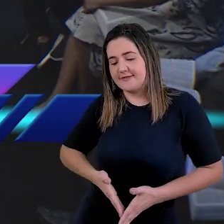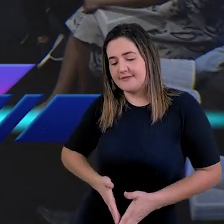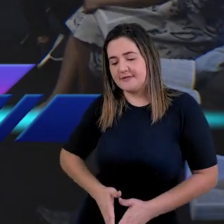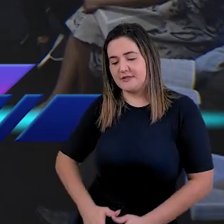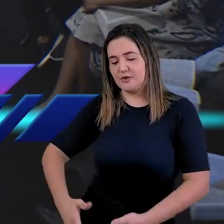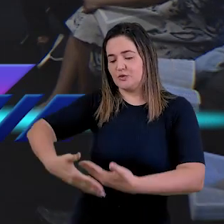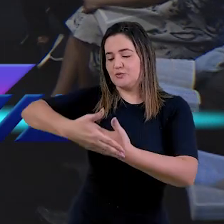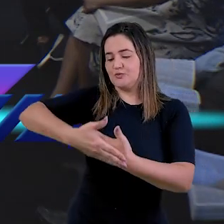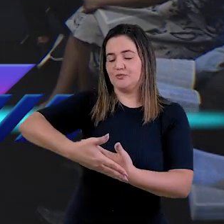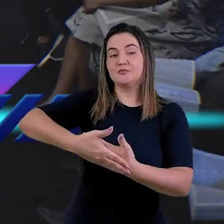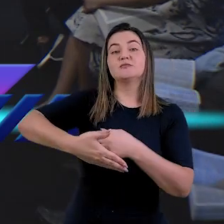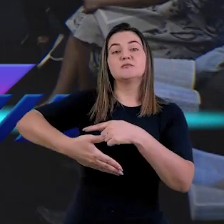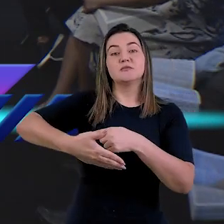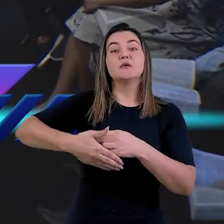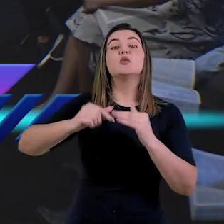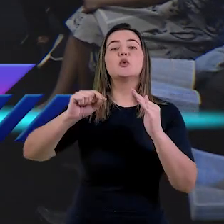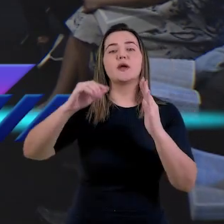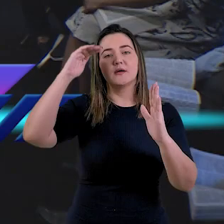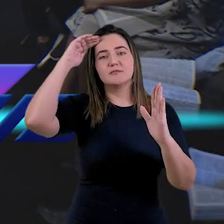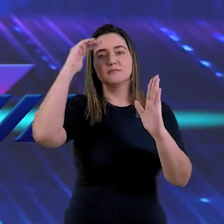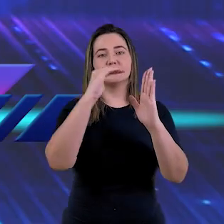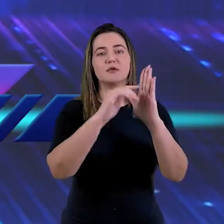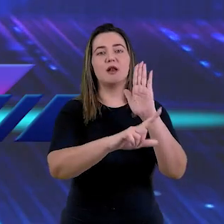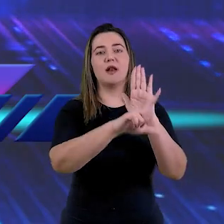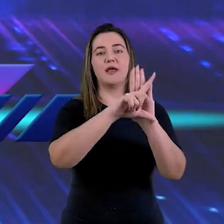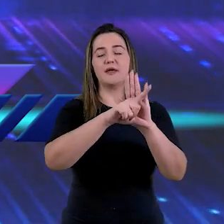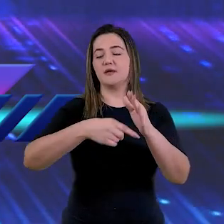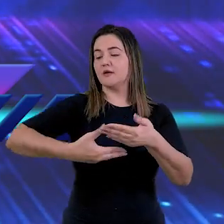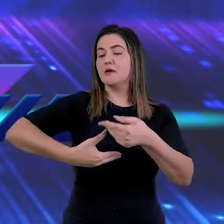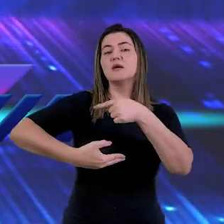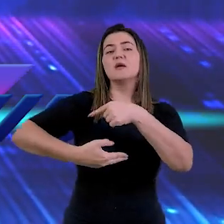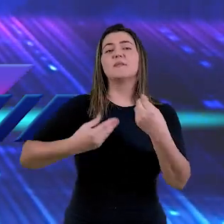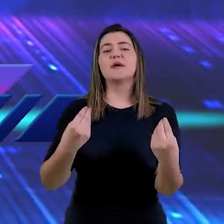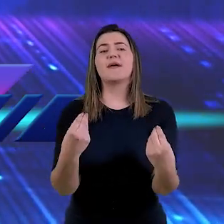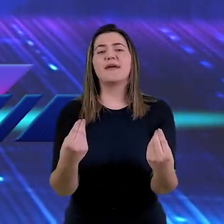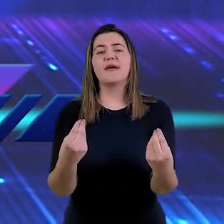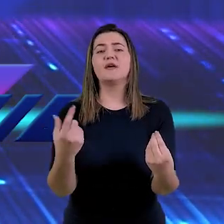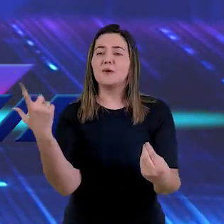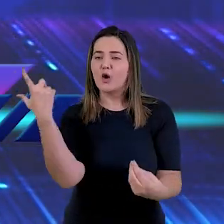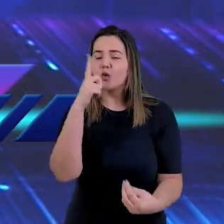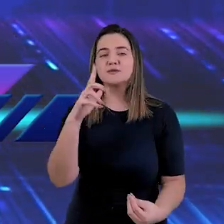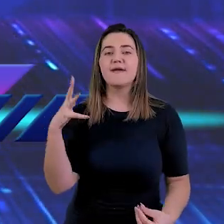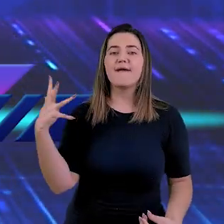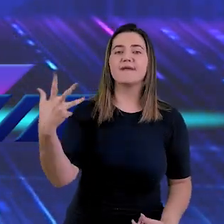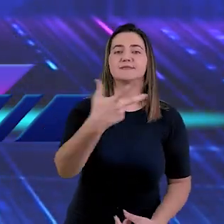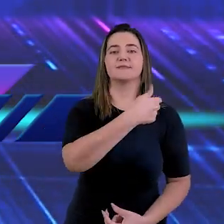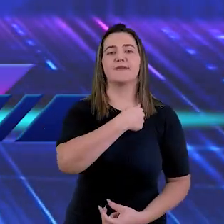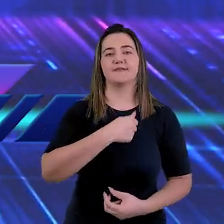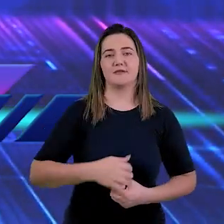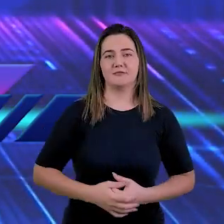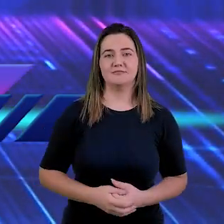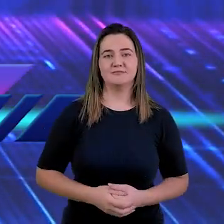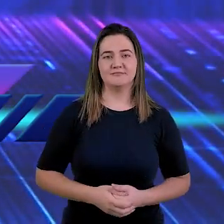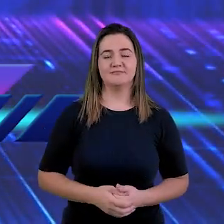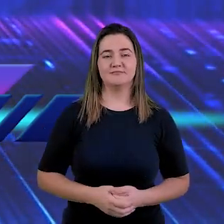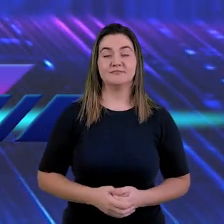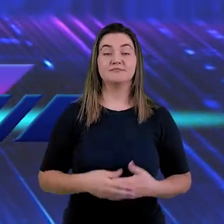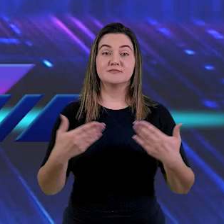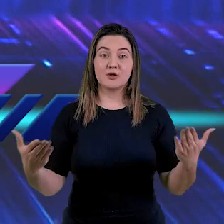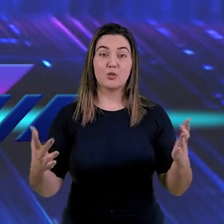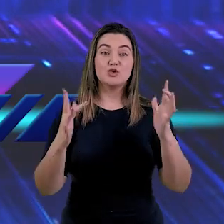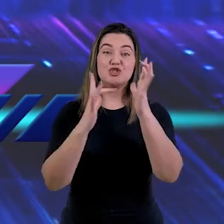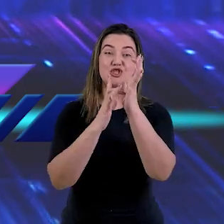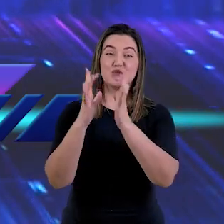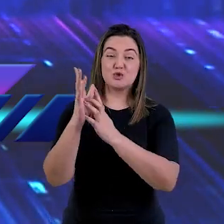nascido sobre a lei, para resgatar. Jesus veio ao